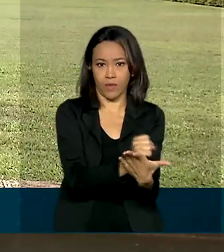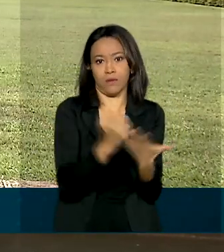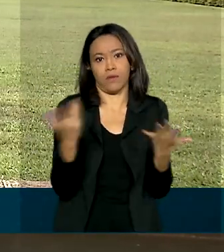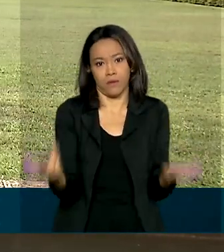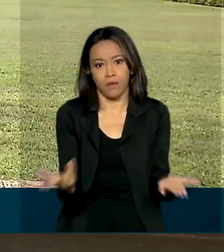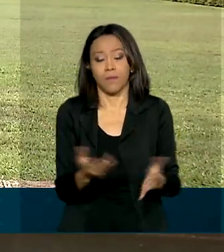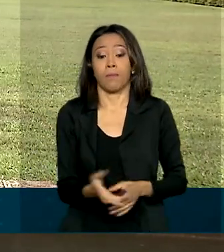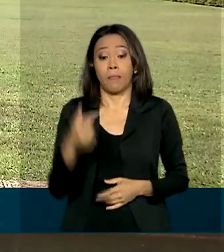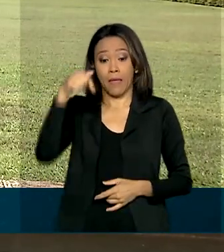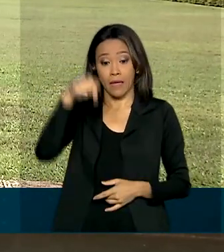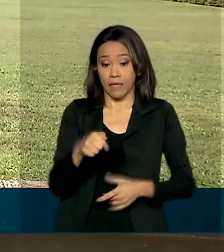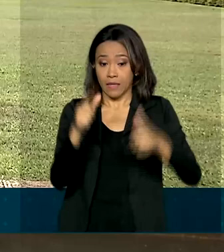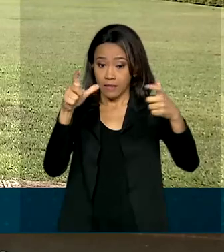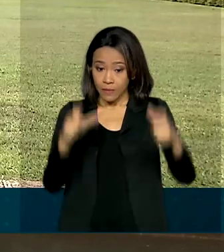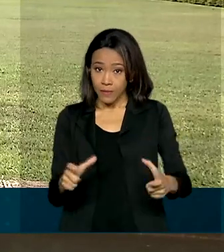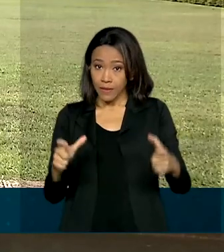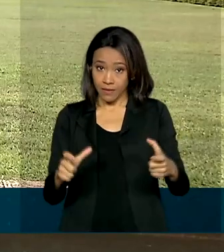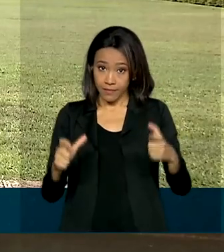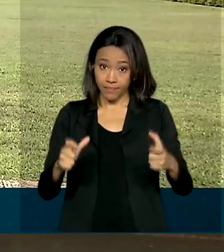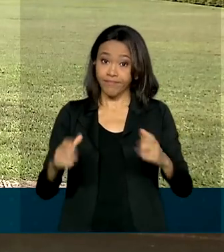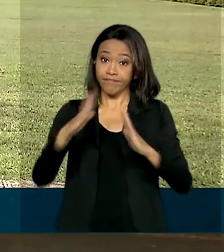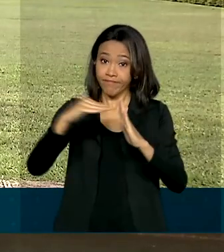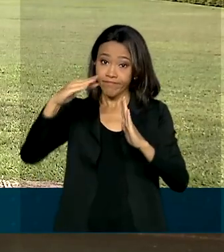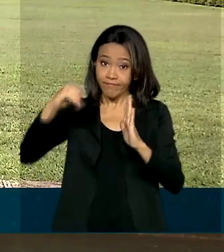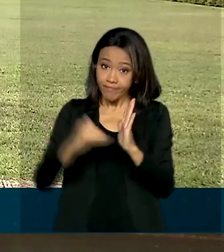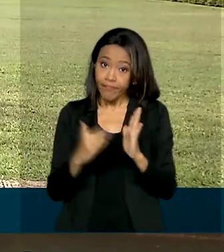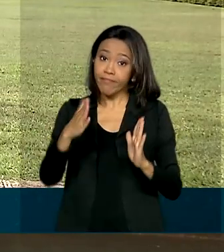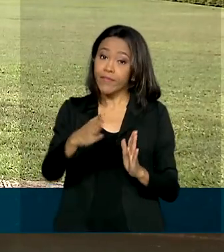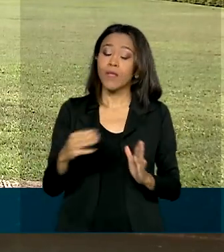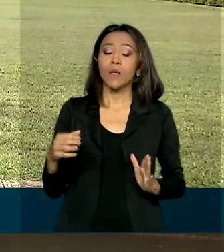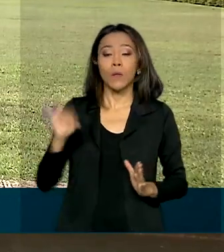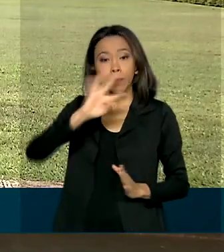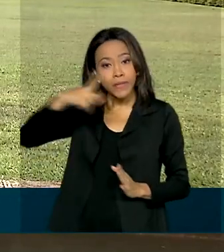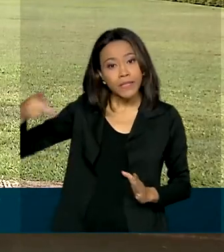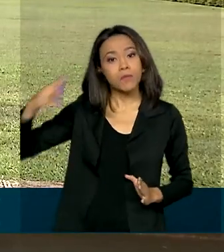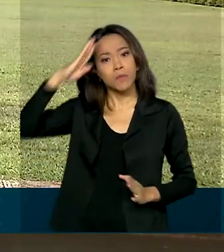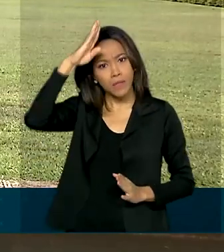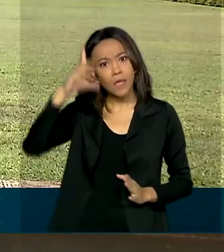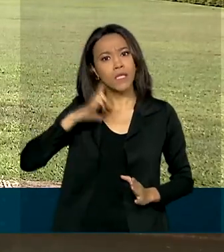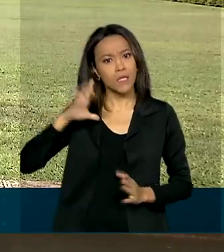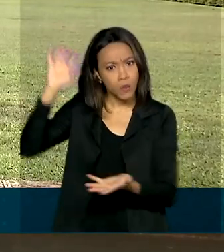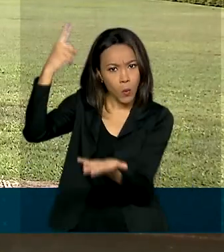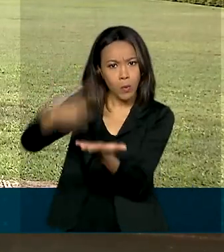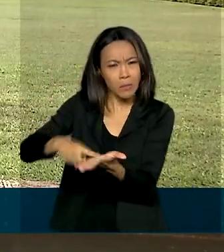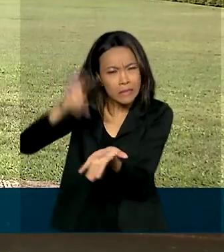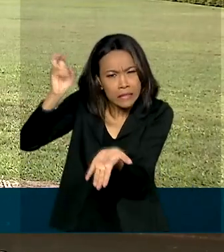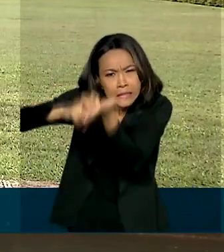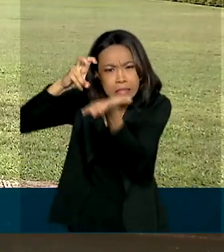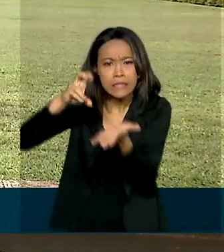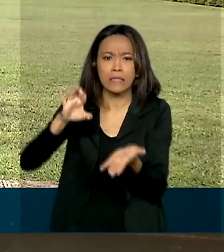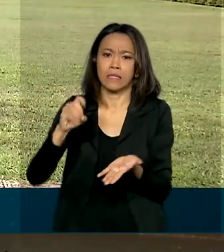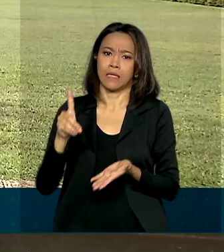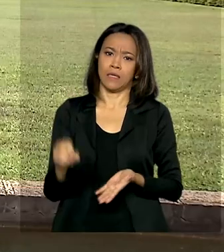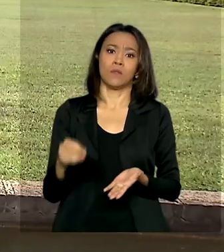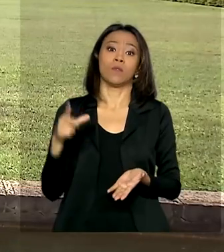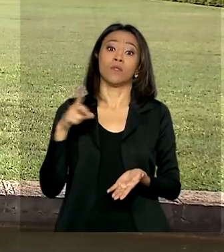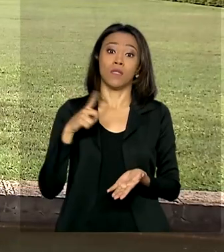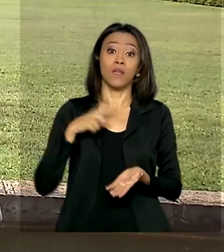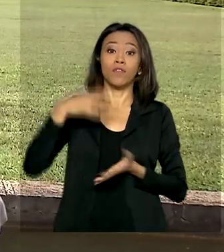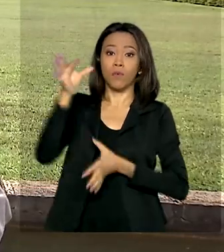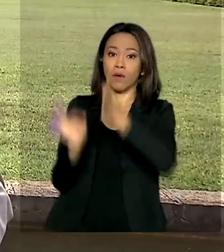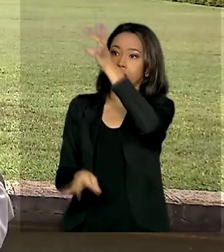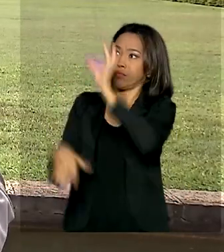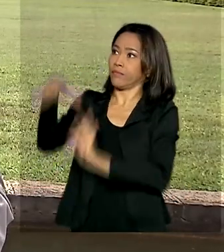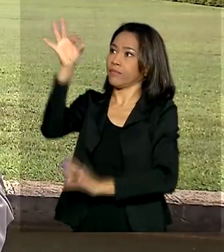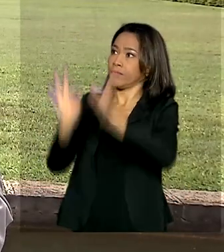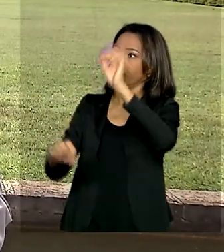aqui no Palácio da Alvorada, o presidente Jair Bolsonaro cumpriu já a agenda bem cedo. Às 8 horas da manhã ele participou do hasteamento da bandeira